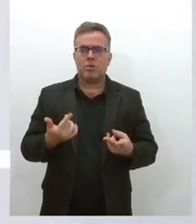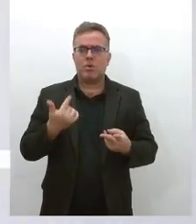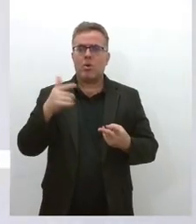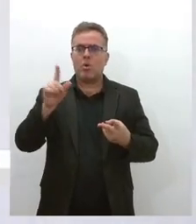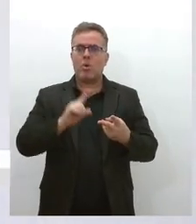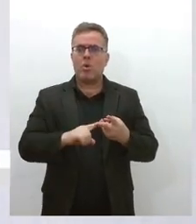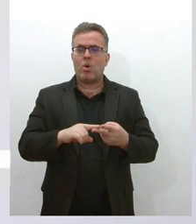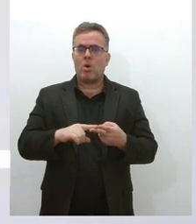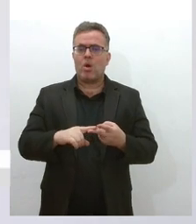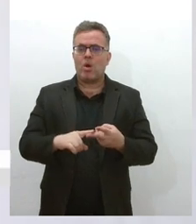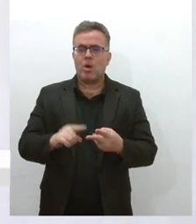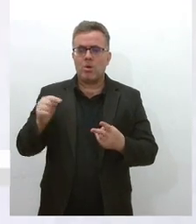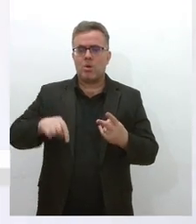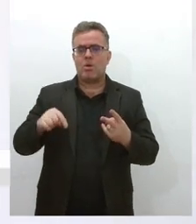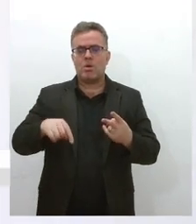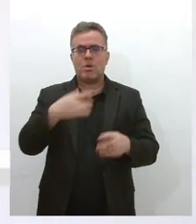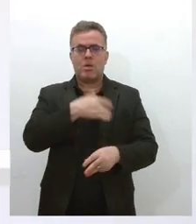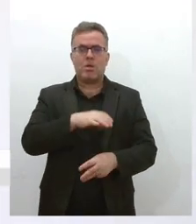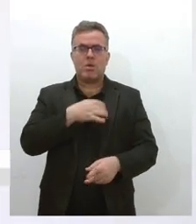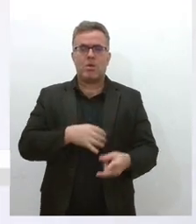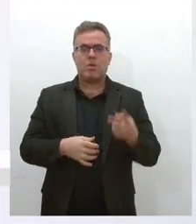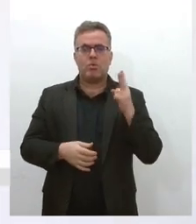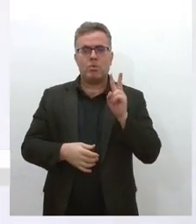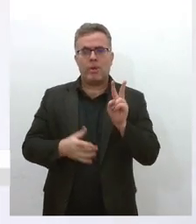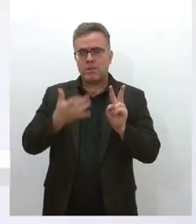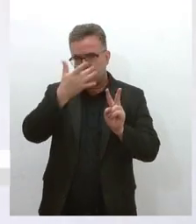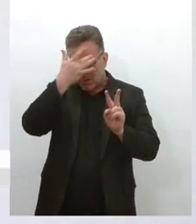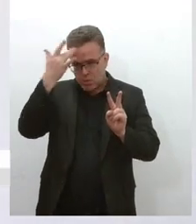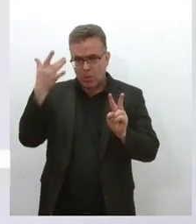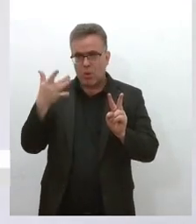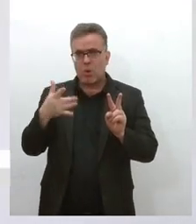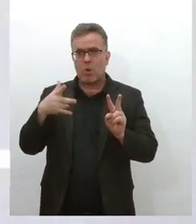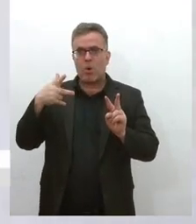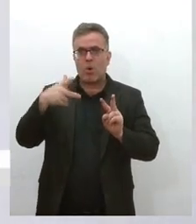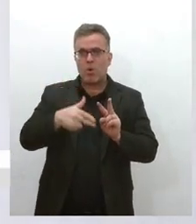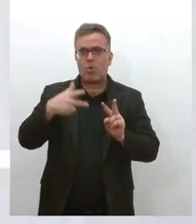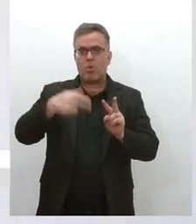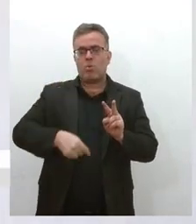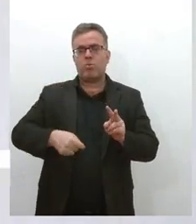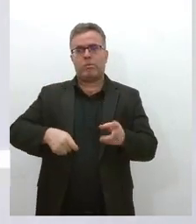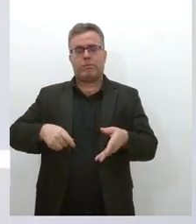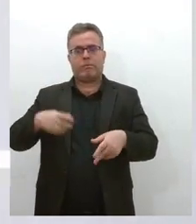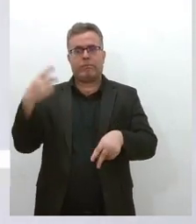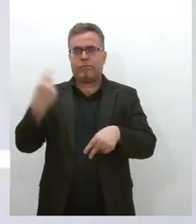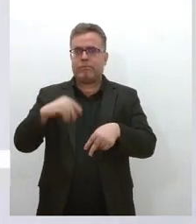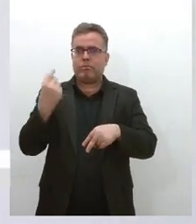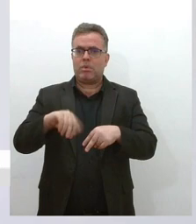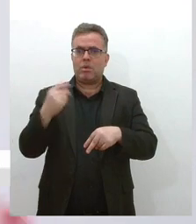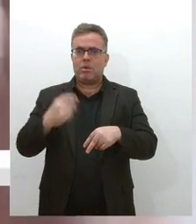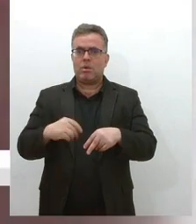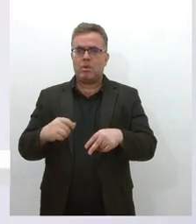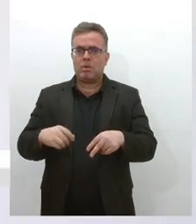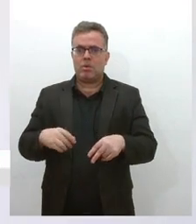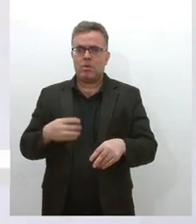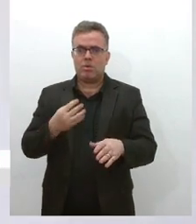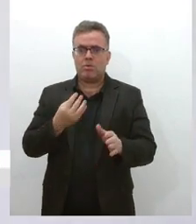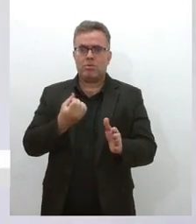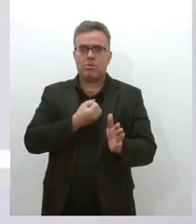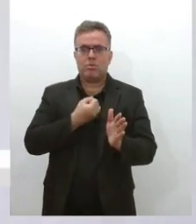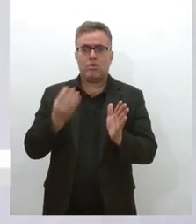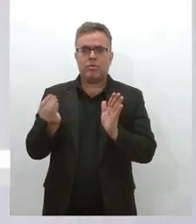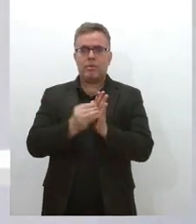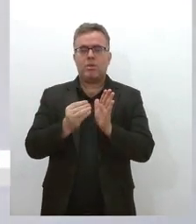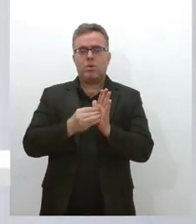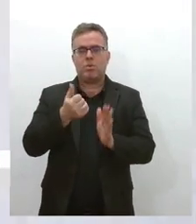aqui em Salvador, de dois trabalhadores que tiveram as suas peles marcadas com o número 171, uma alusão, né,